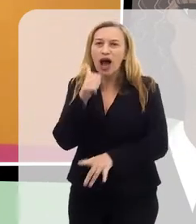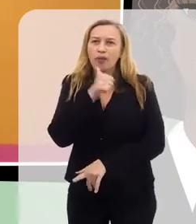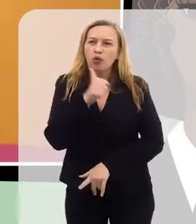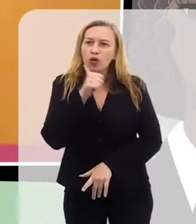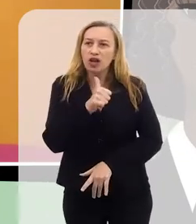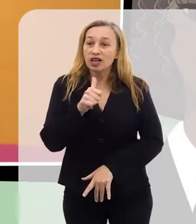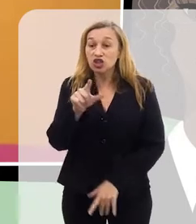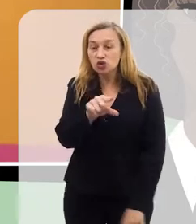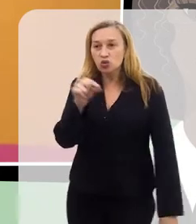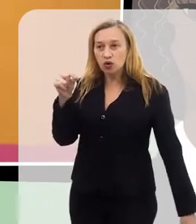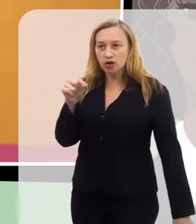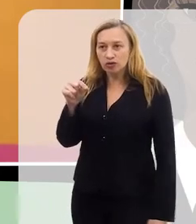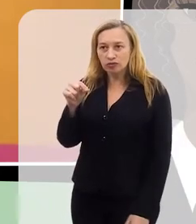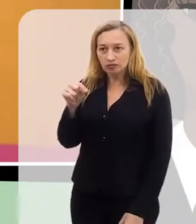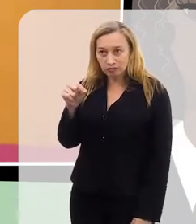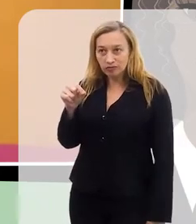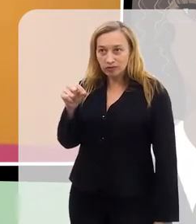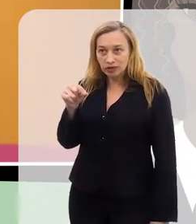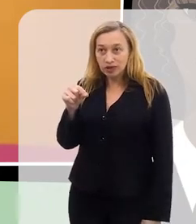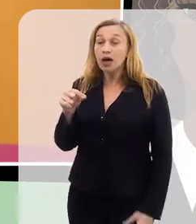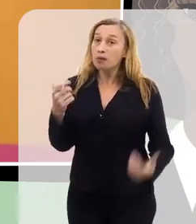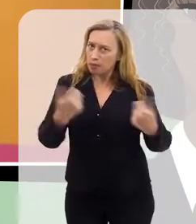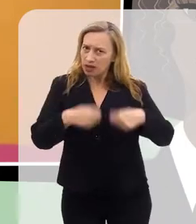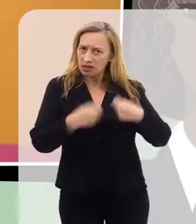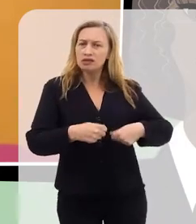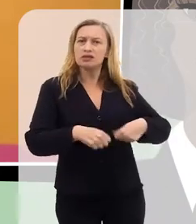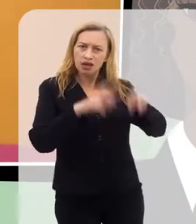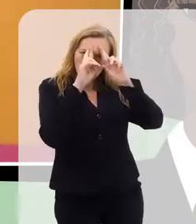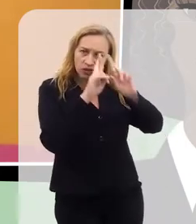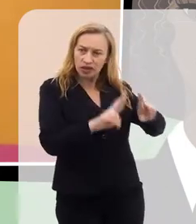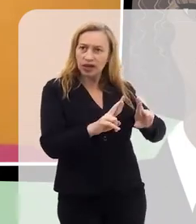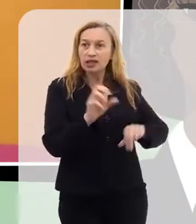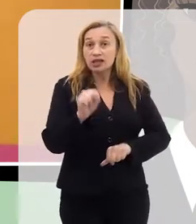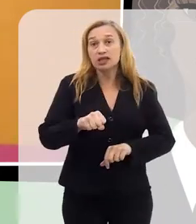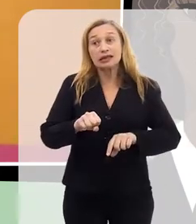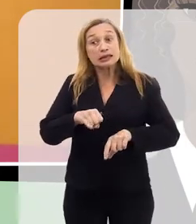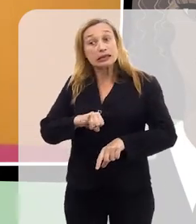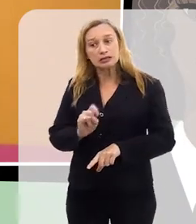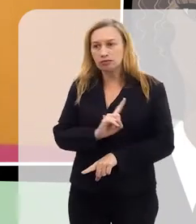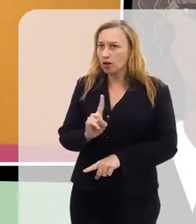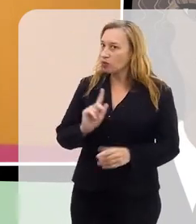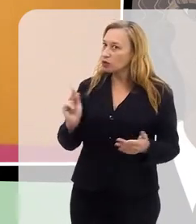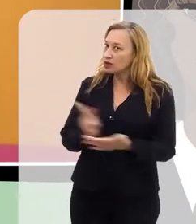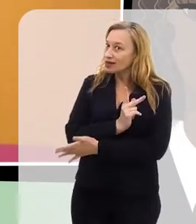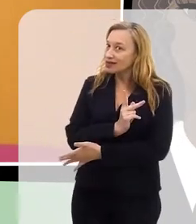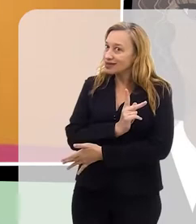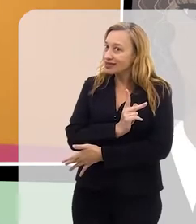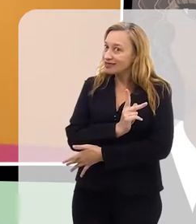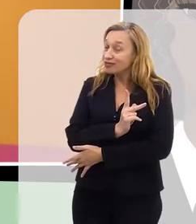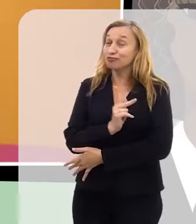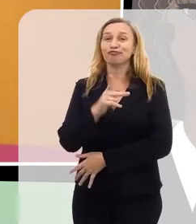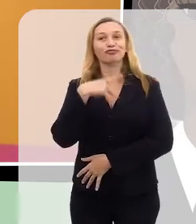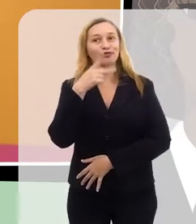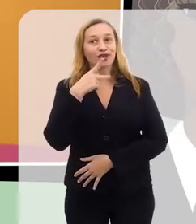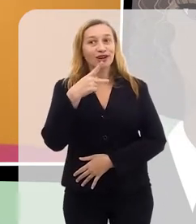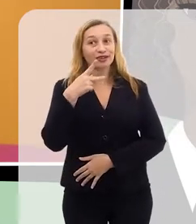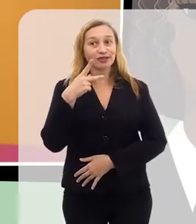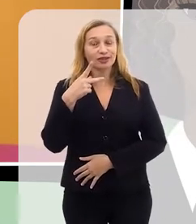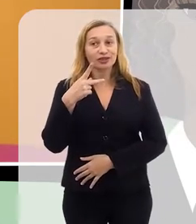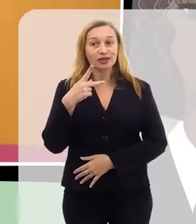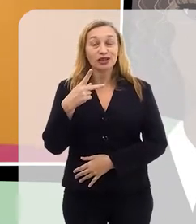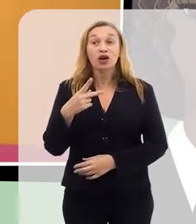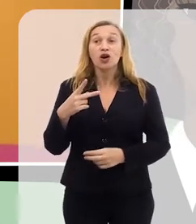tomou uma decisão e essa decisão precisa ser respeitada. Caso isso não aconteça, estamos falando sobre